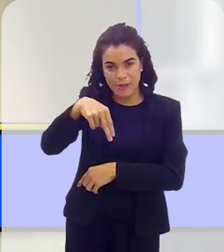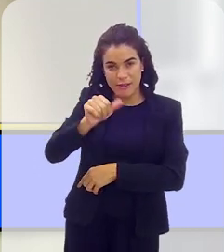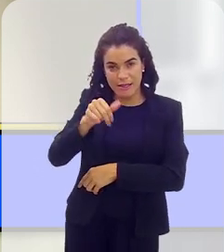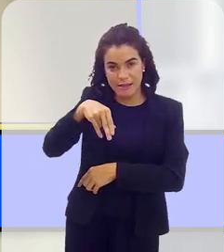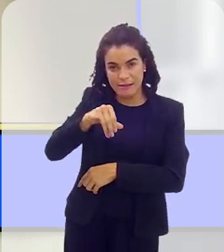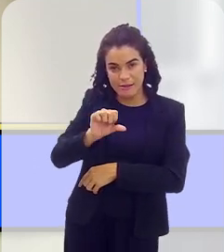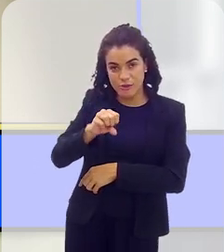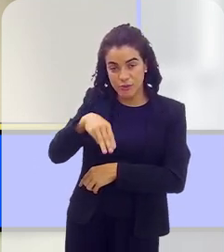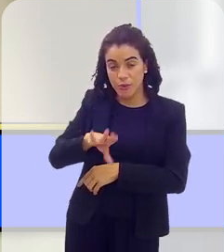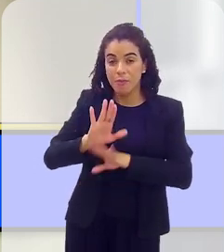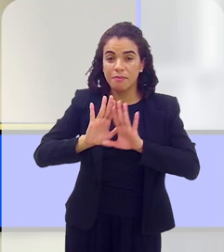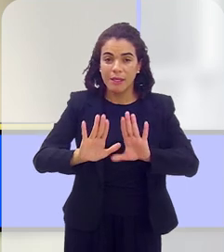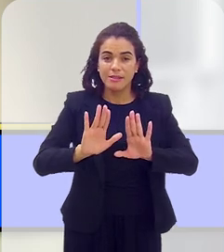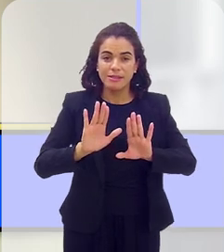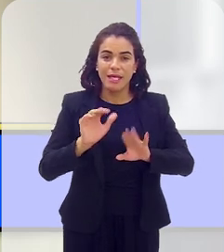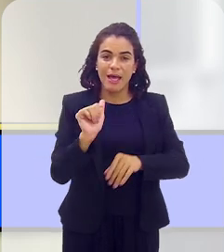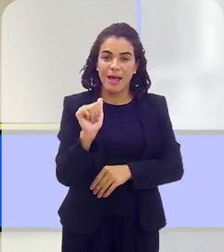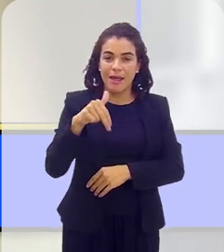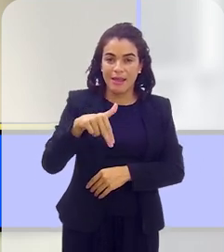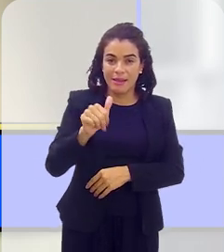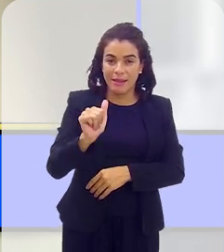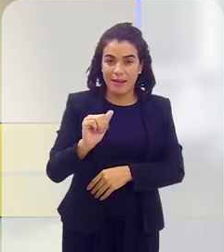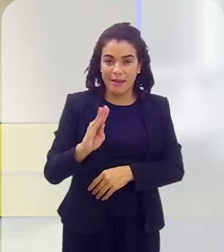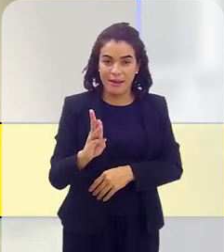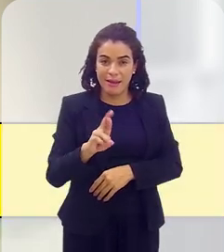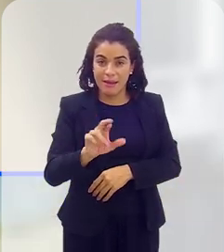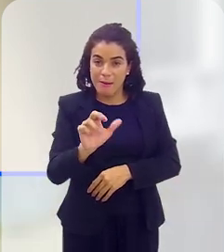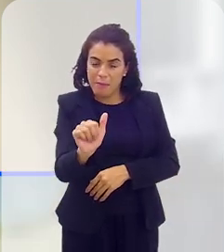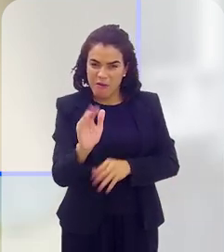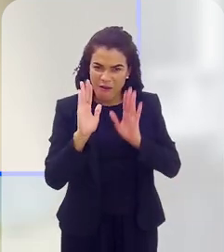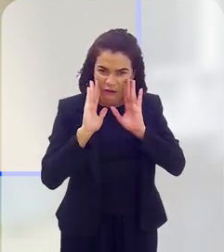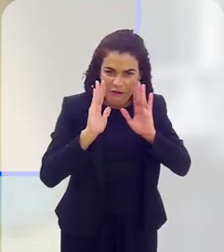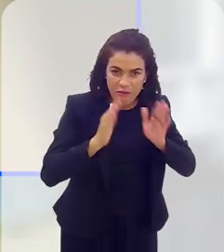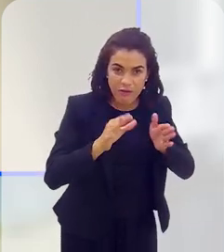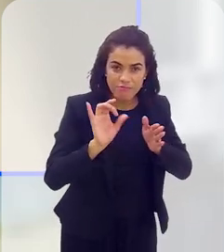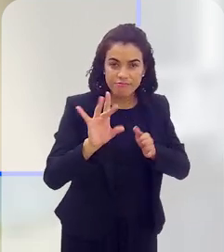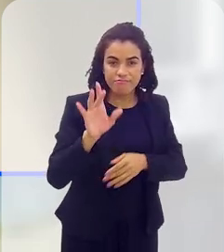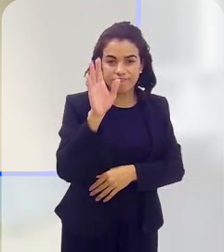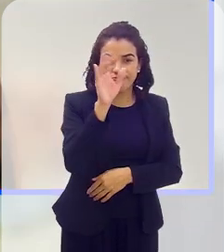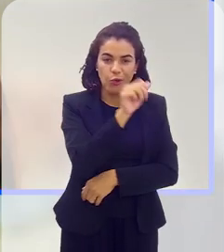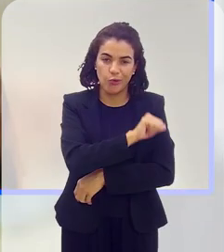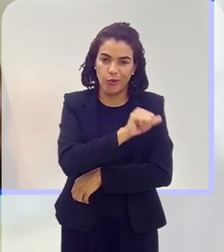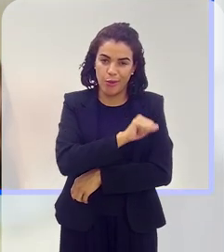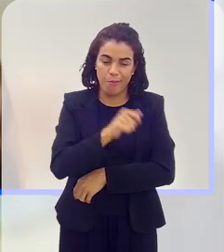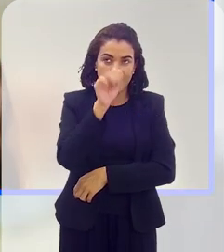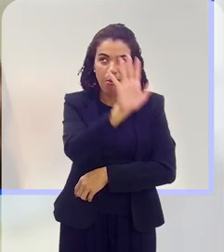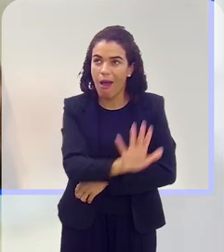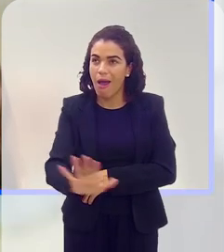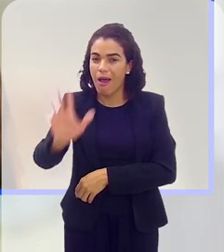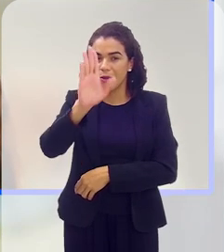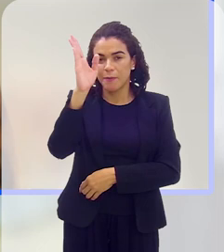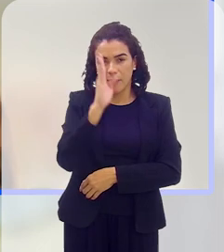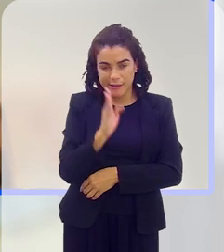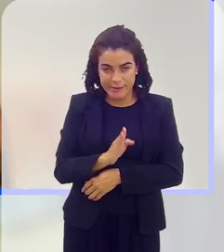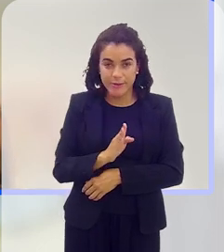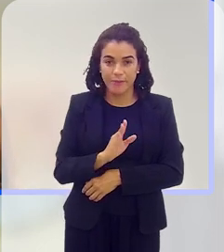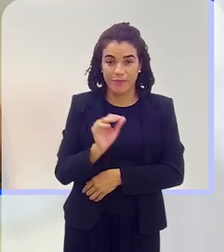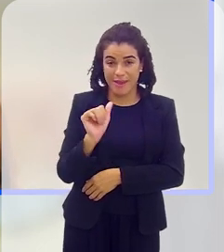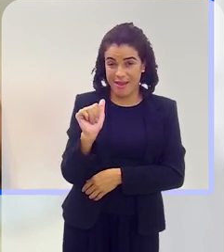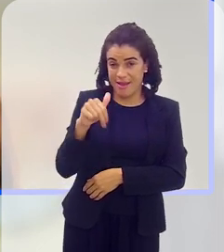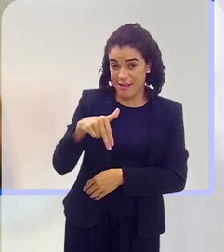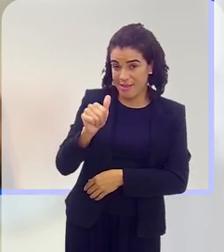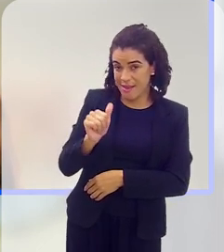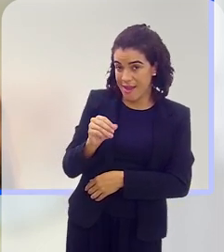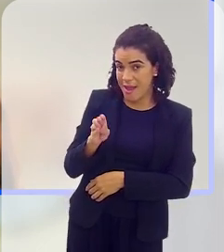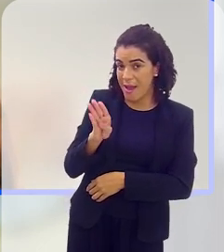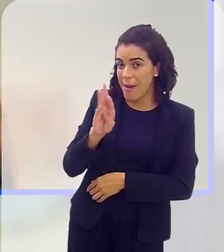associação, a gente pode só focar no Rio de Janeiro, a gente tem que focar no Brasil inteiro. A